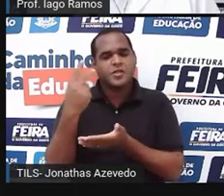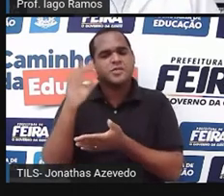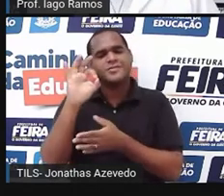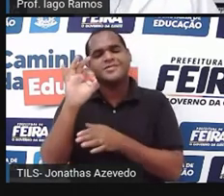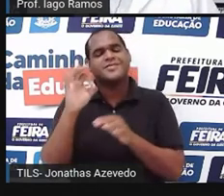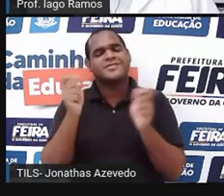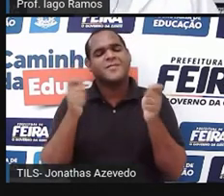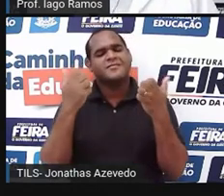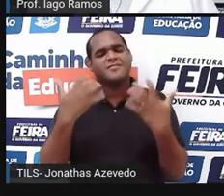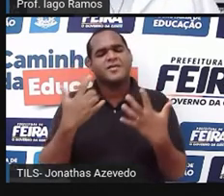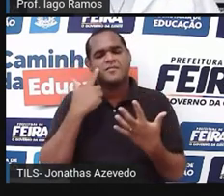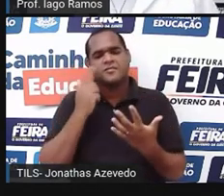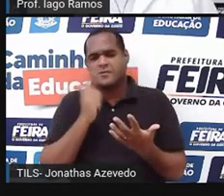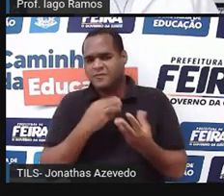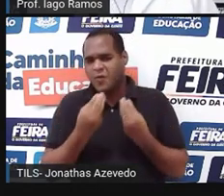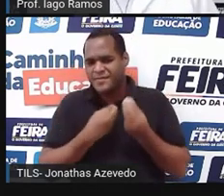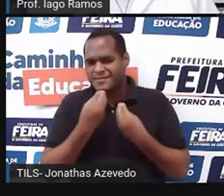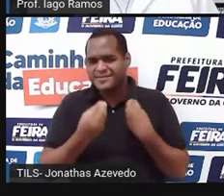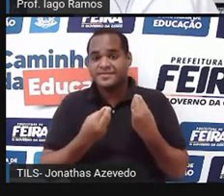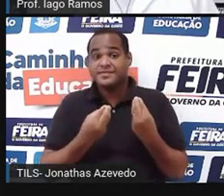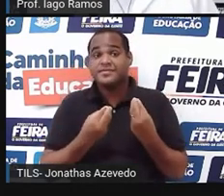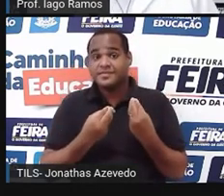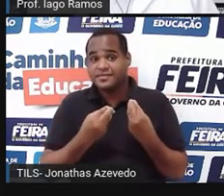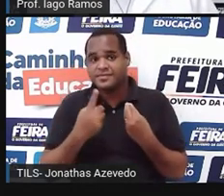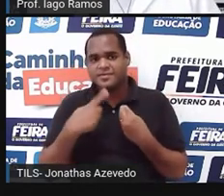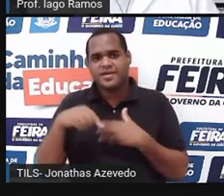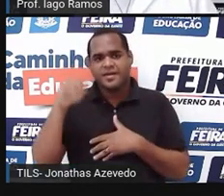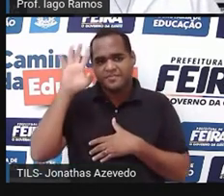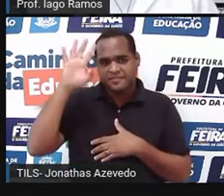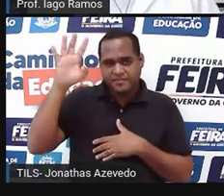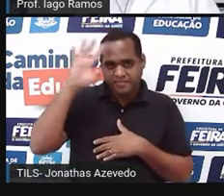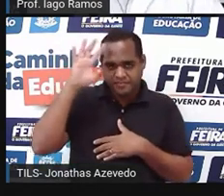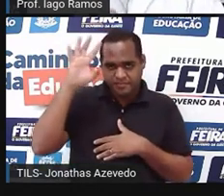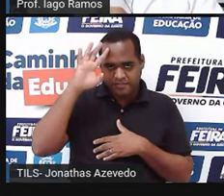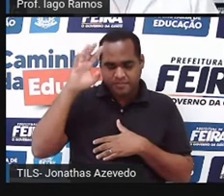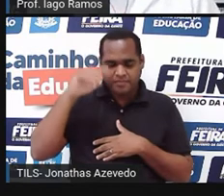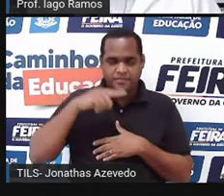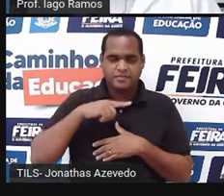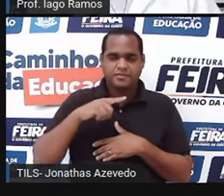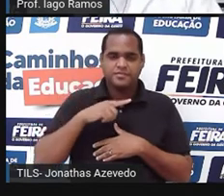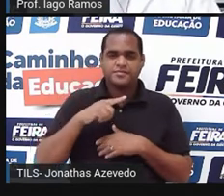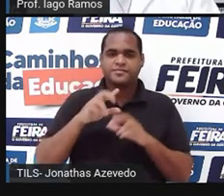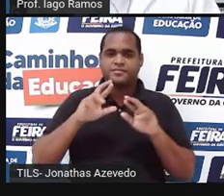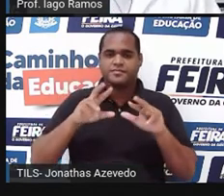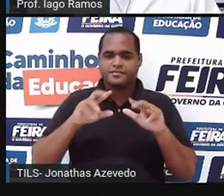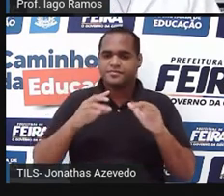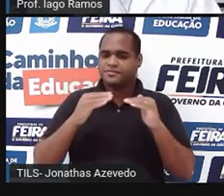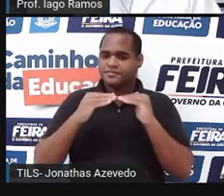Então, essas grandezas, a gente diz que elas são grandezas não